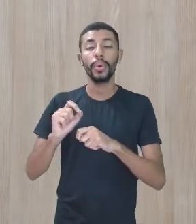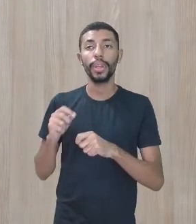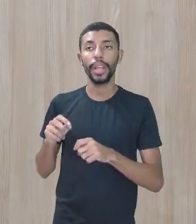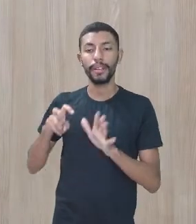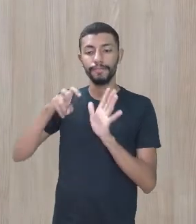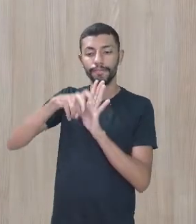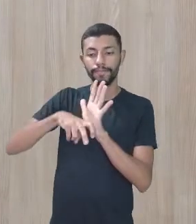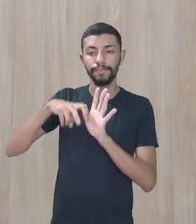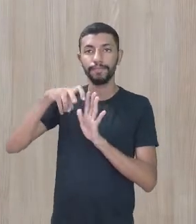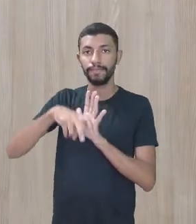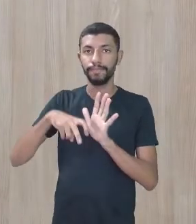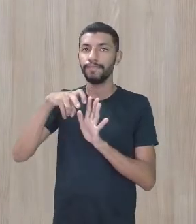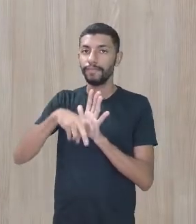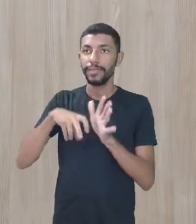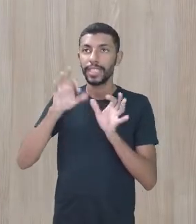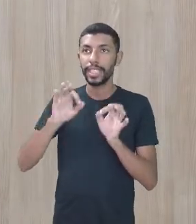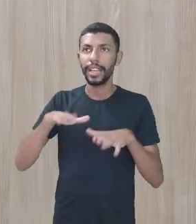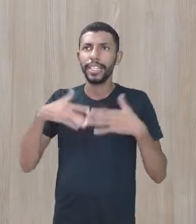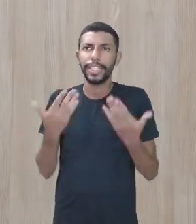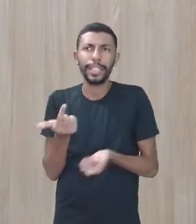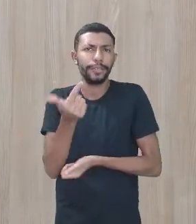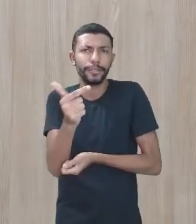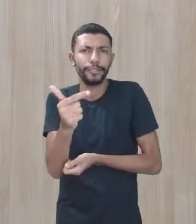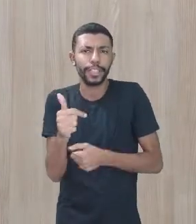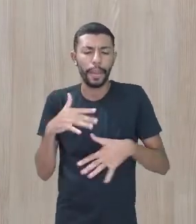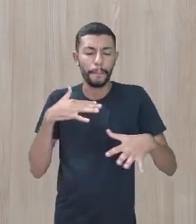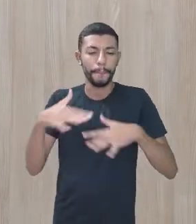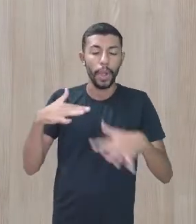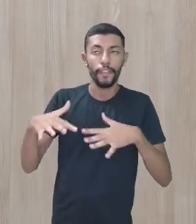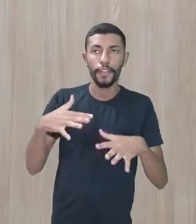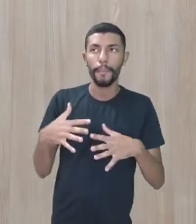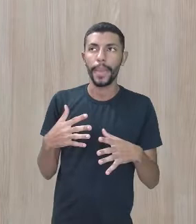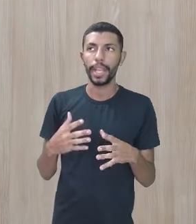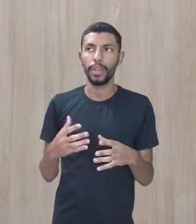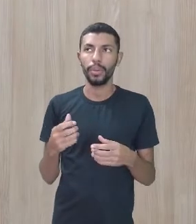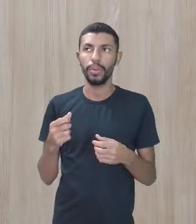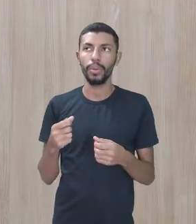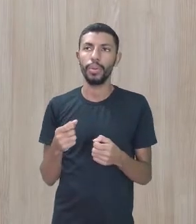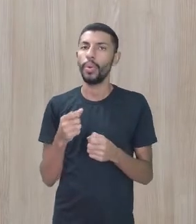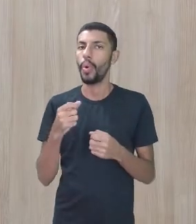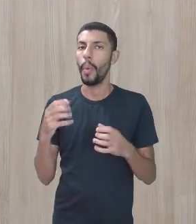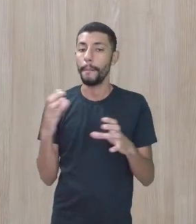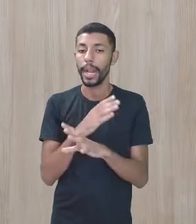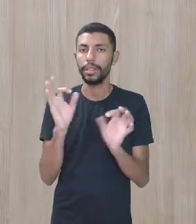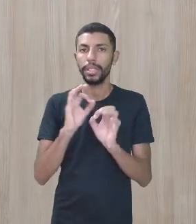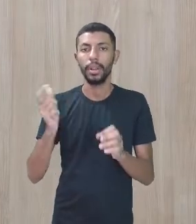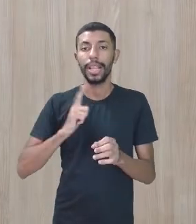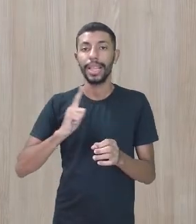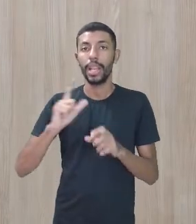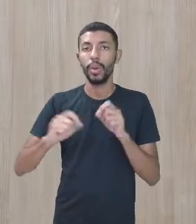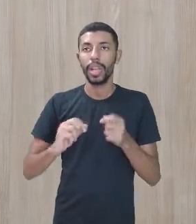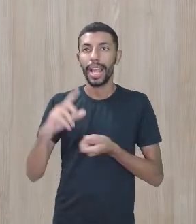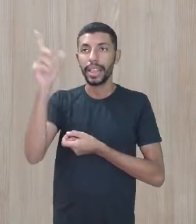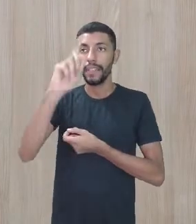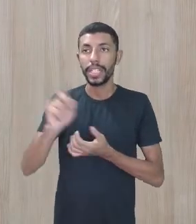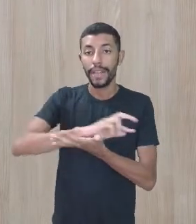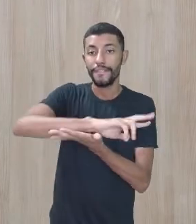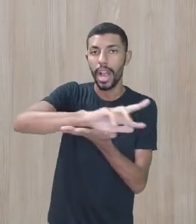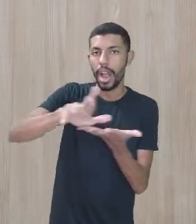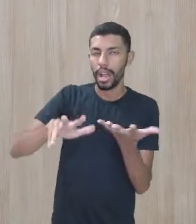rodas. Então, ele não tinha os movimentos, ele tinha múltiplas deficiências. Então, o que acontece?